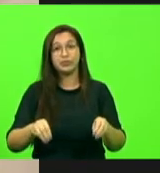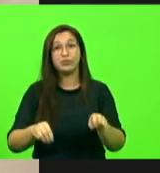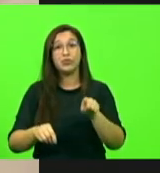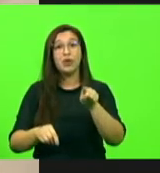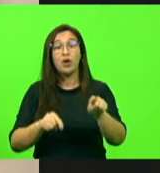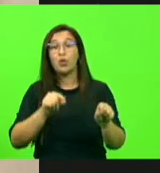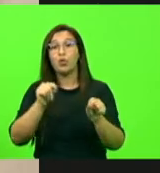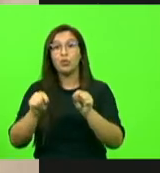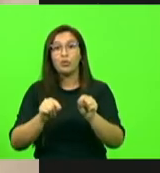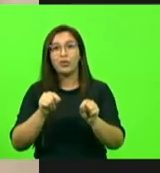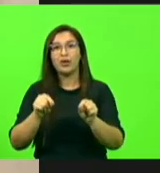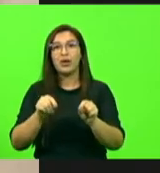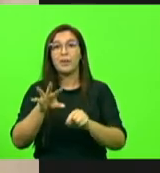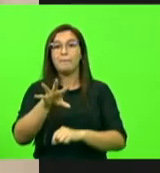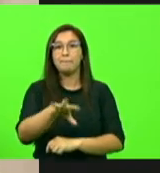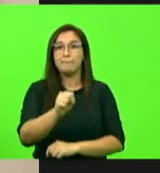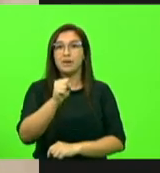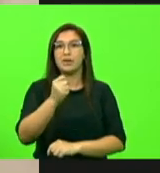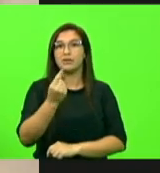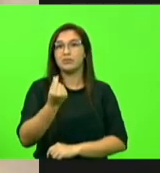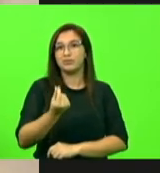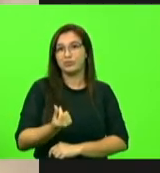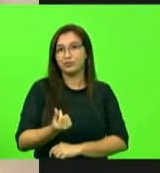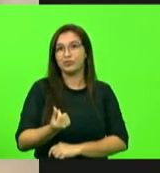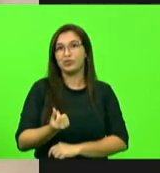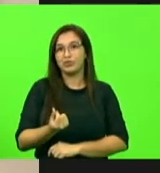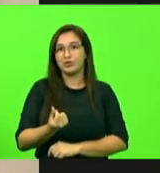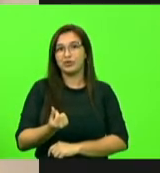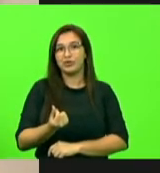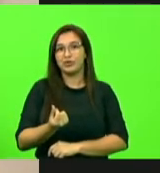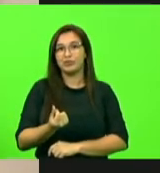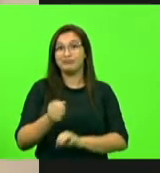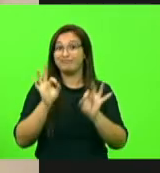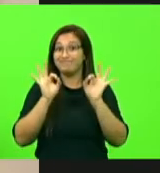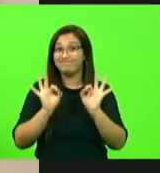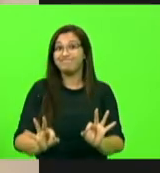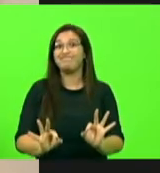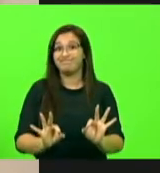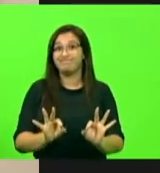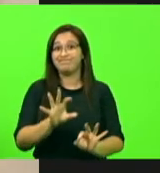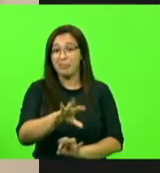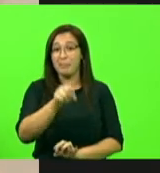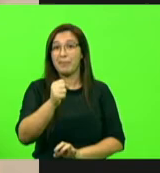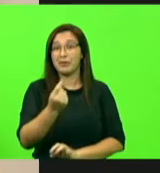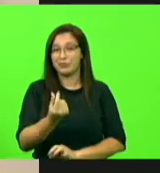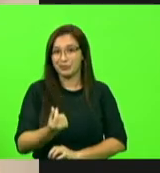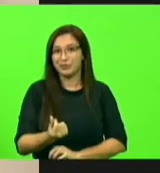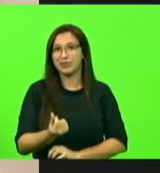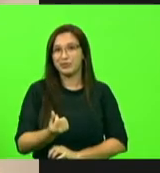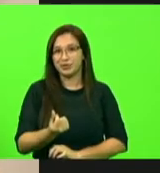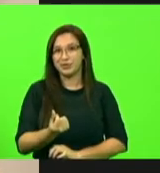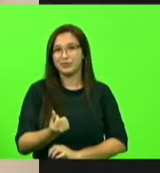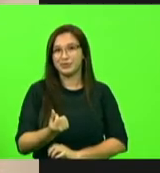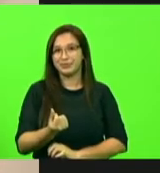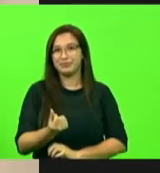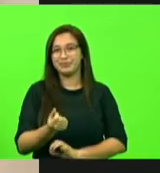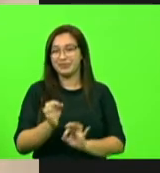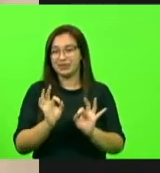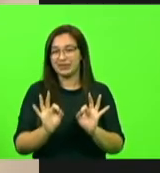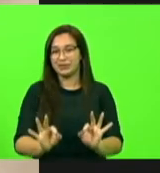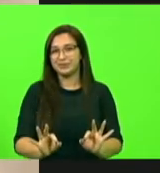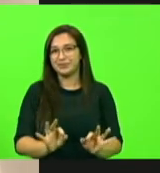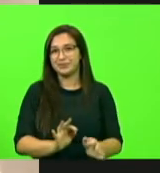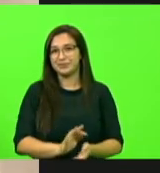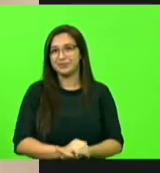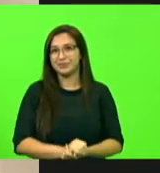enfiar a mão no nosso bolso? A Fazenda, com a mais absoluta certeza, vai resgatar esse dinheiro com a mais absoluta certeza